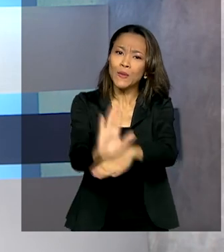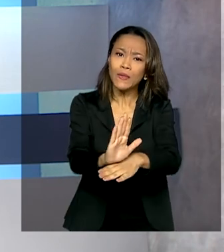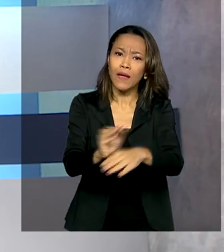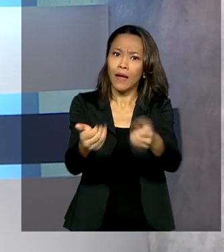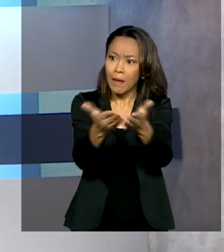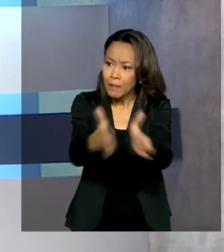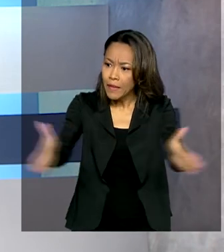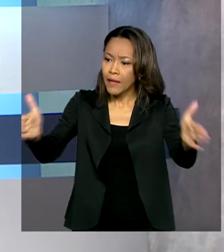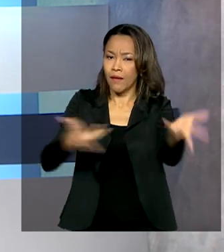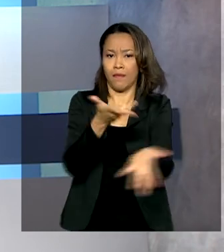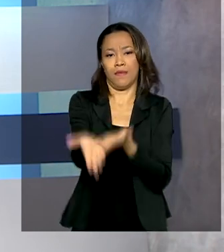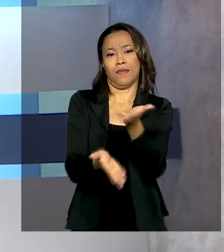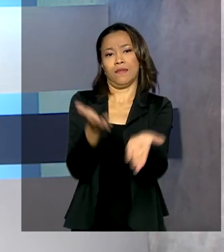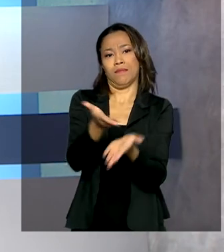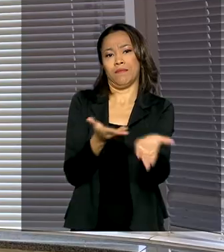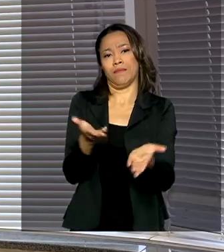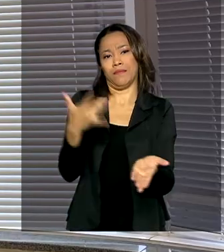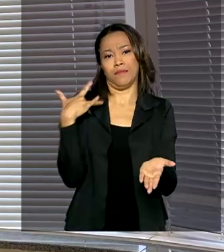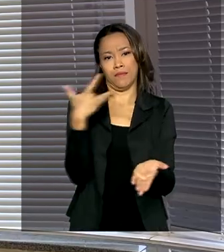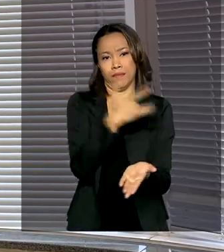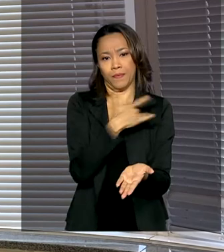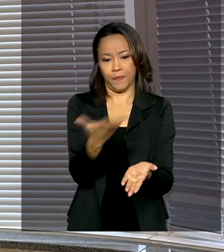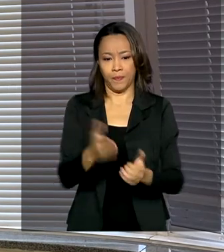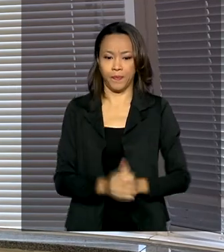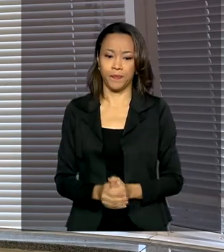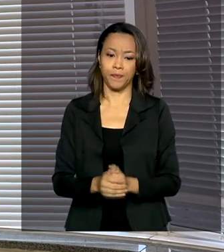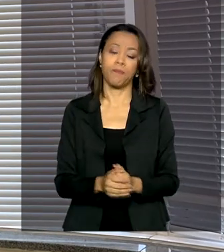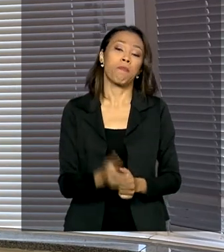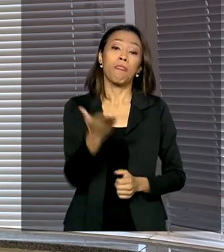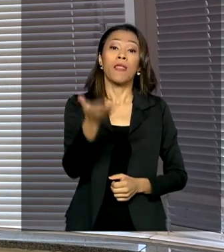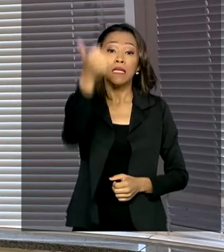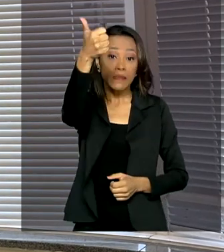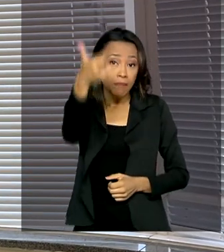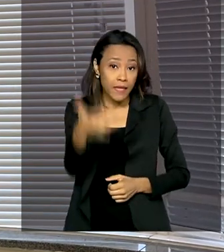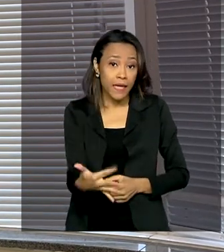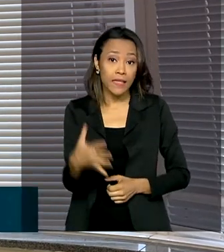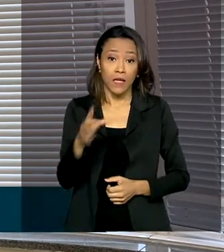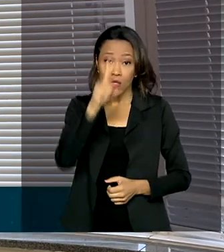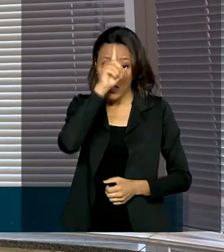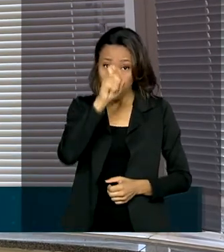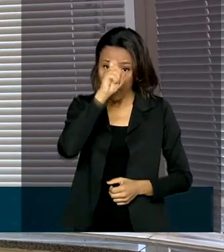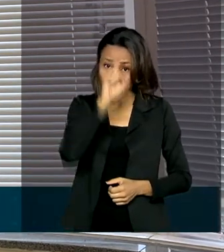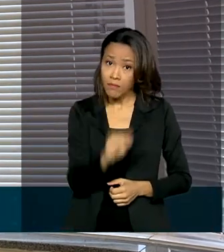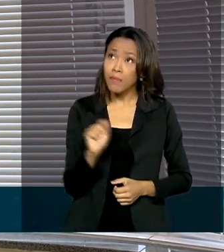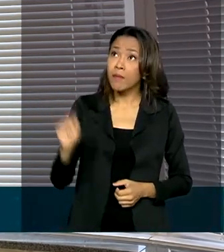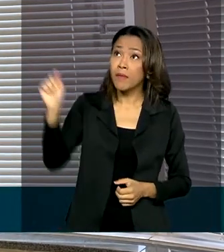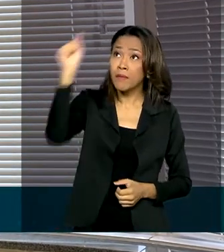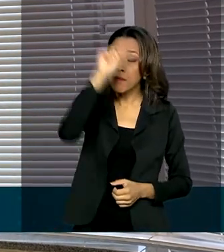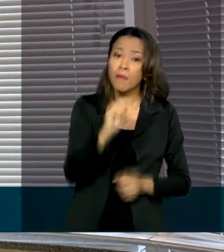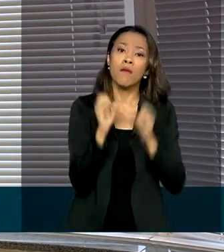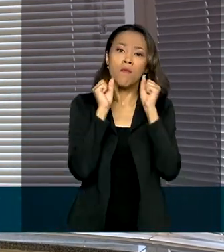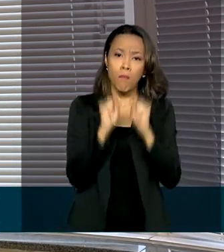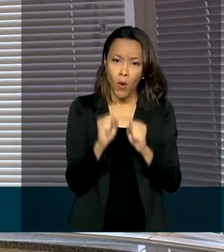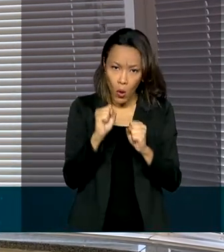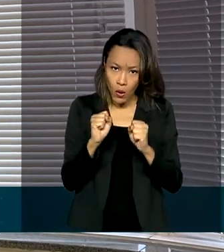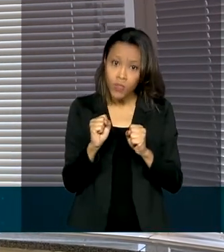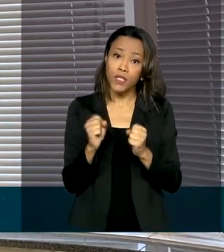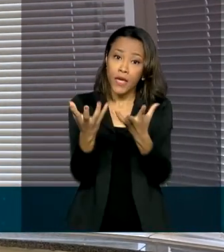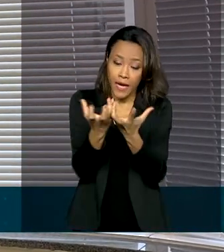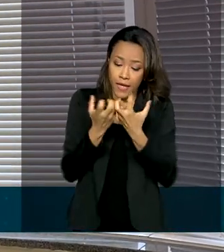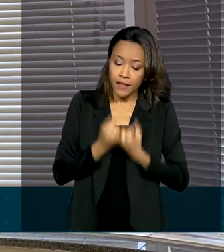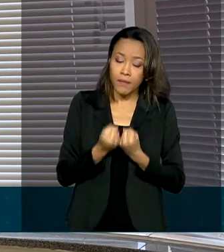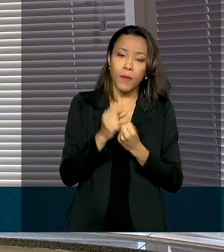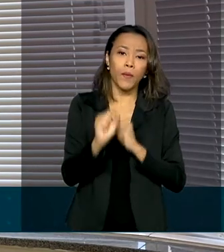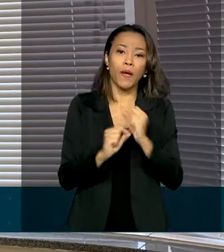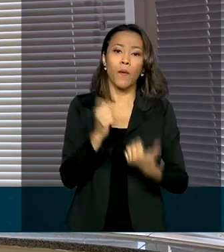saúde aos brasileiros. As unidades básicas de saúde poderão receber o apoio do governo federal e do